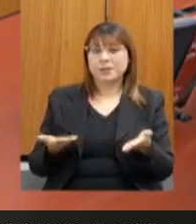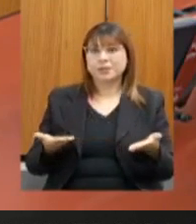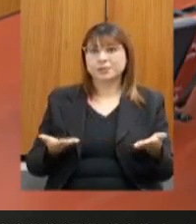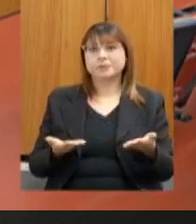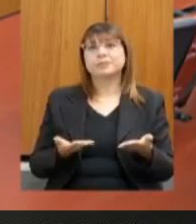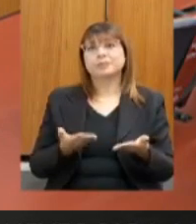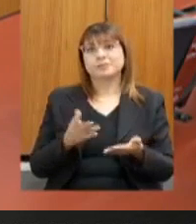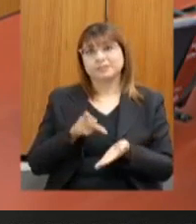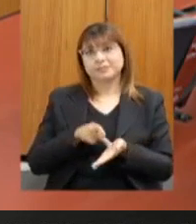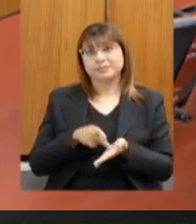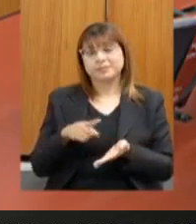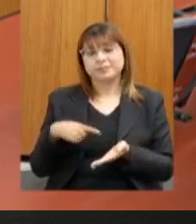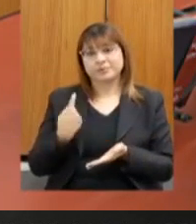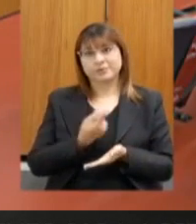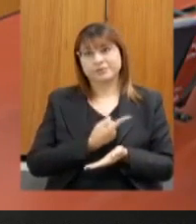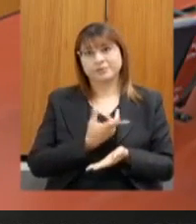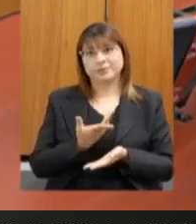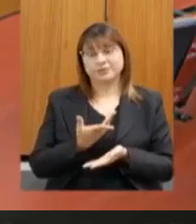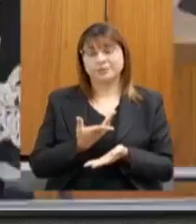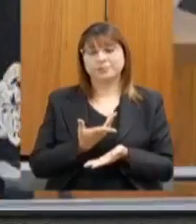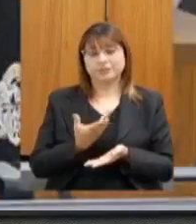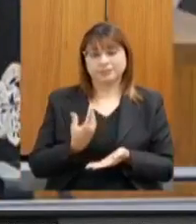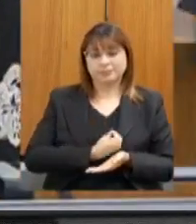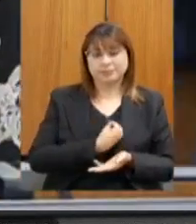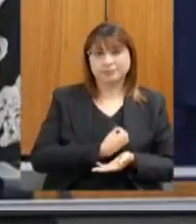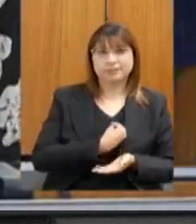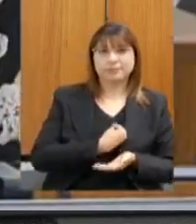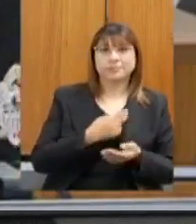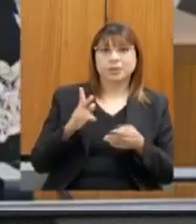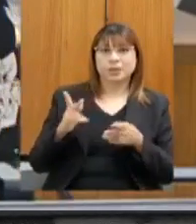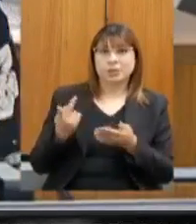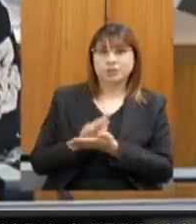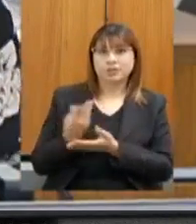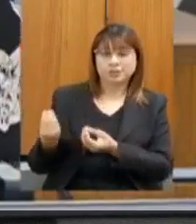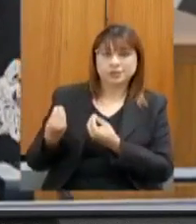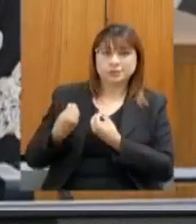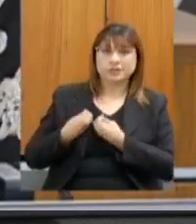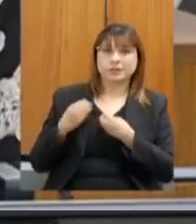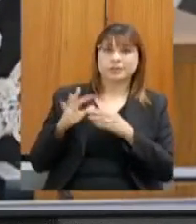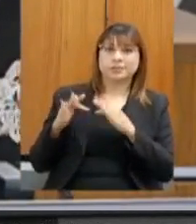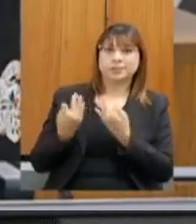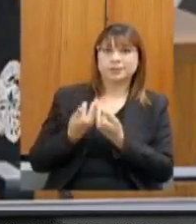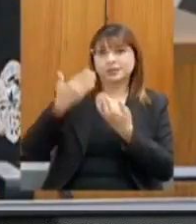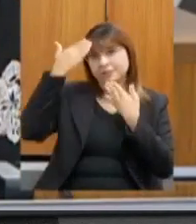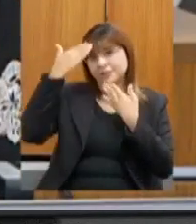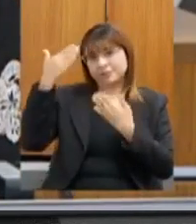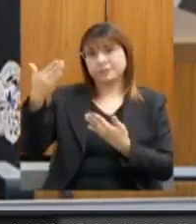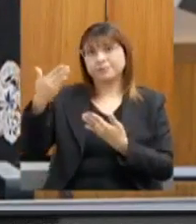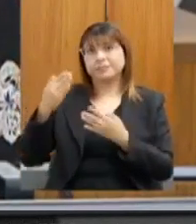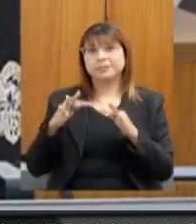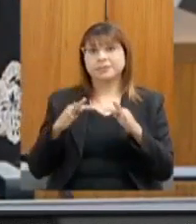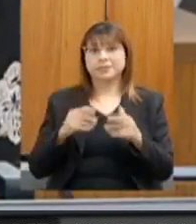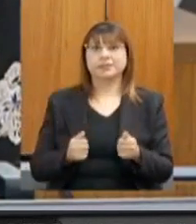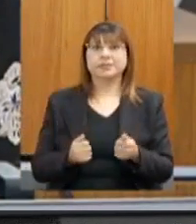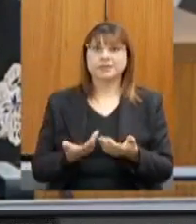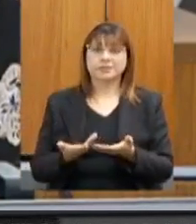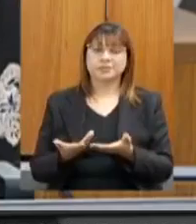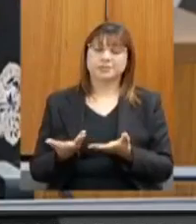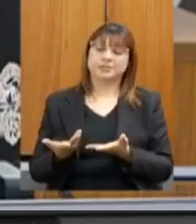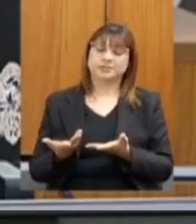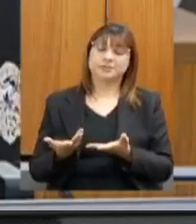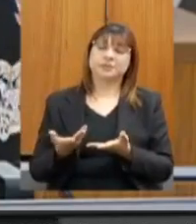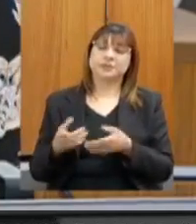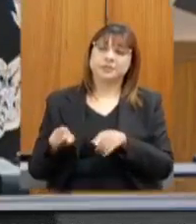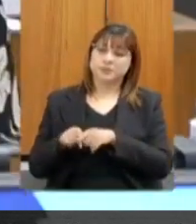A gente é o que a gente recebe de herança dos nossos pais. Então, agradecer a todos os ensinamentos